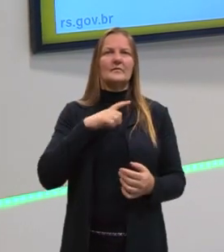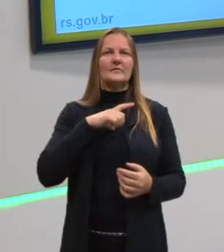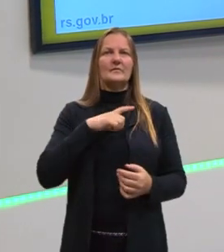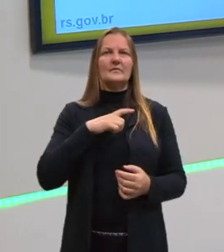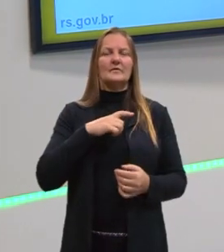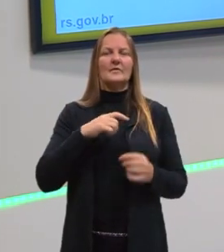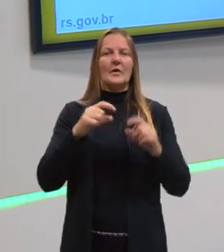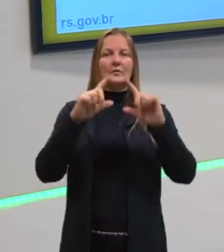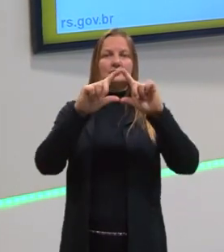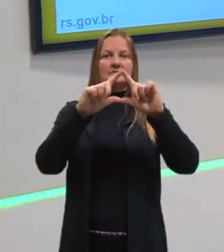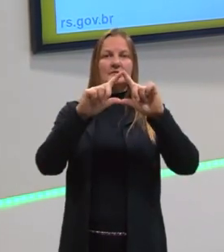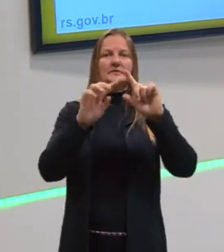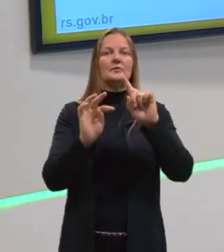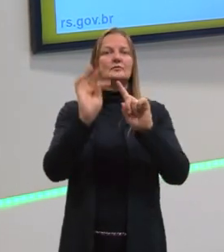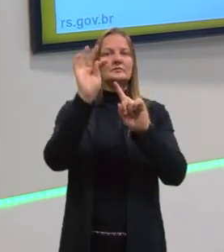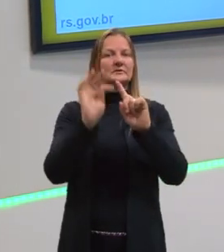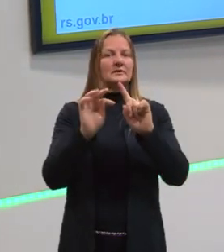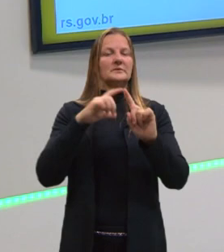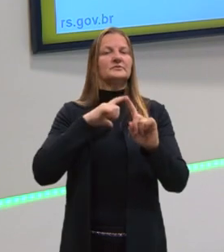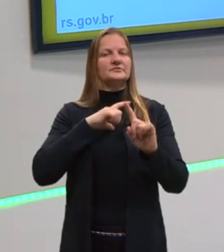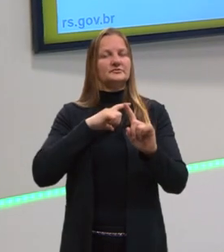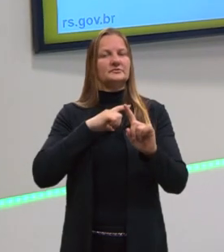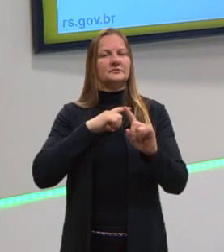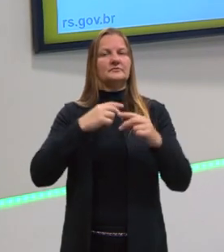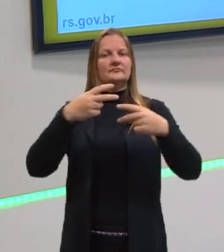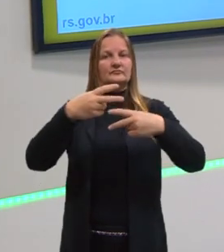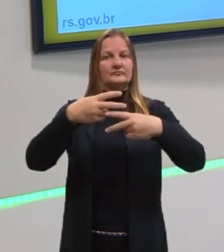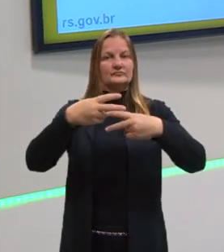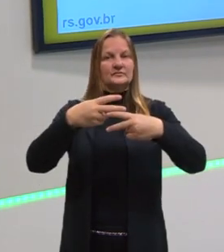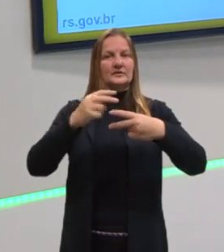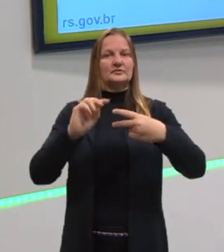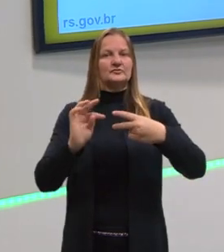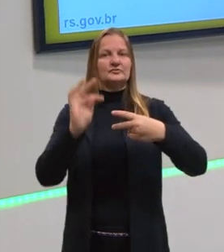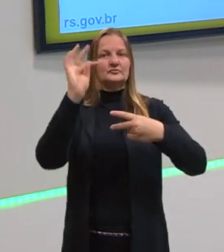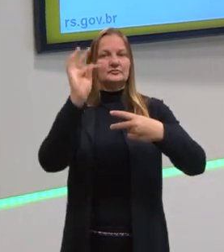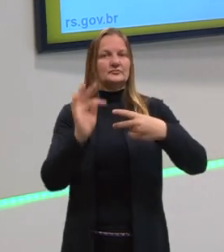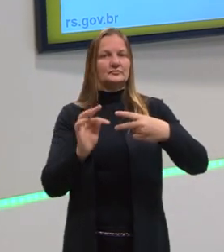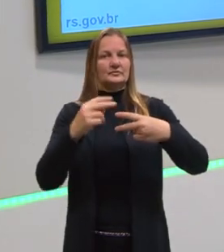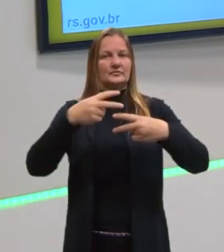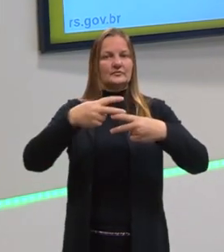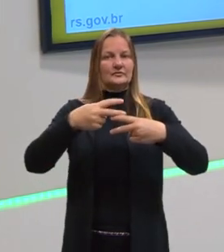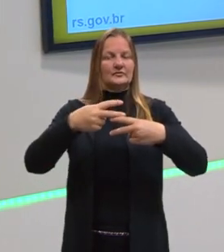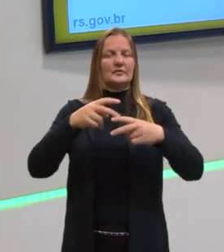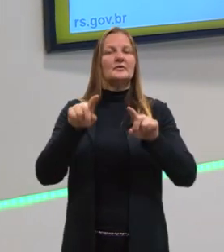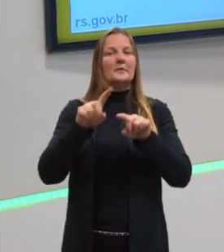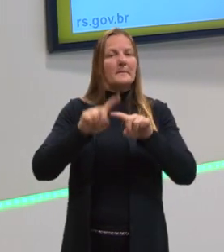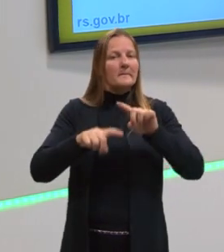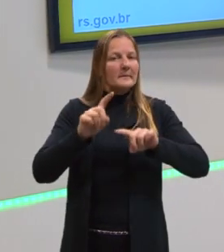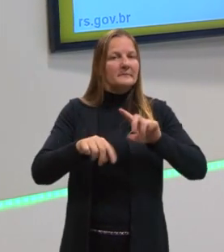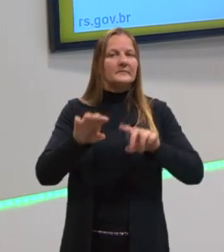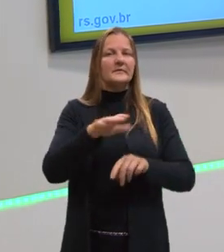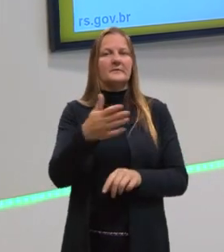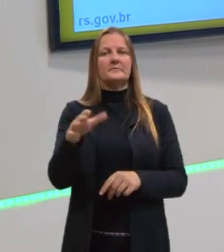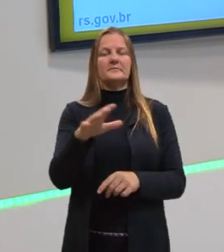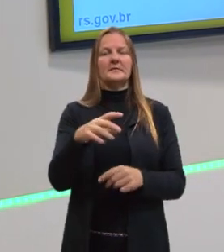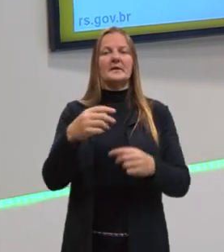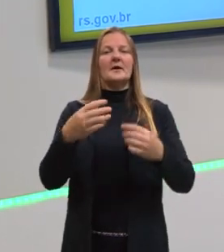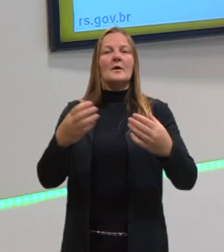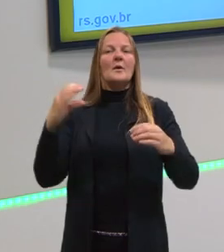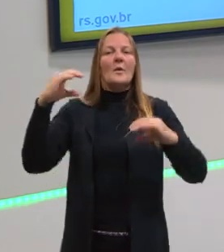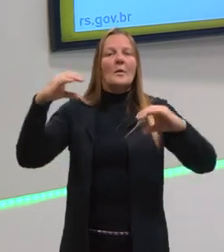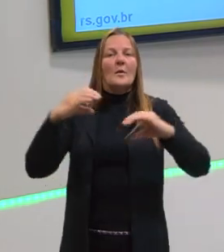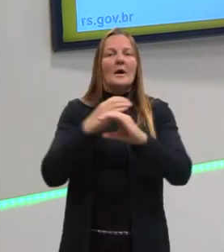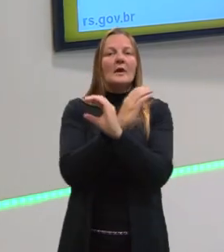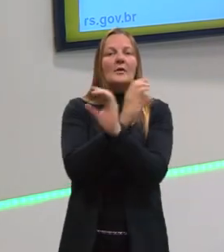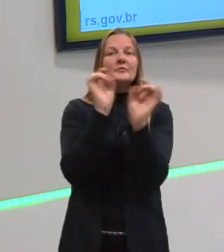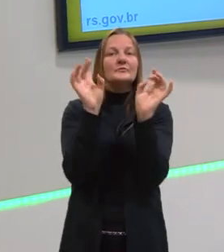dilatação térmica, que também tinha o coeficiente de dilatação térmica, que também, né, depende do material. Então, o calor específico, ele também